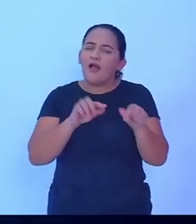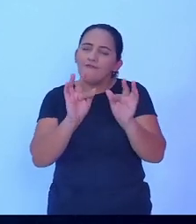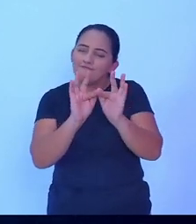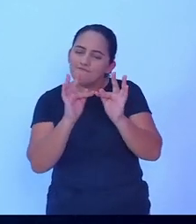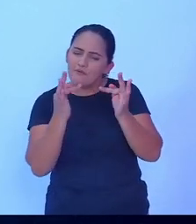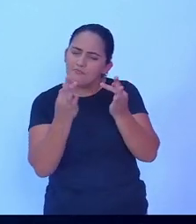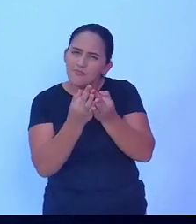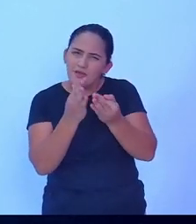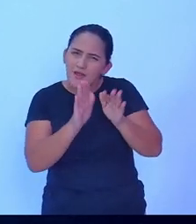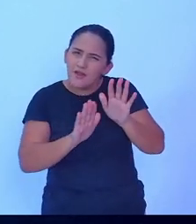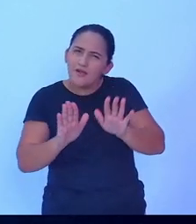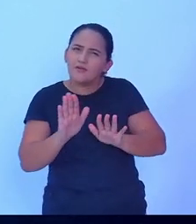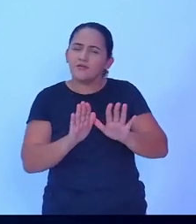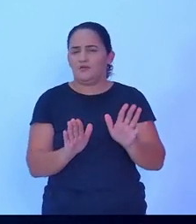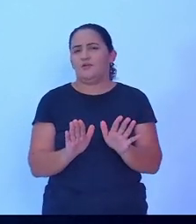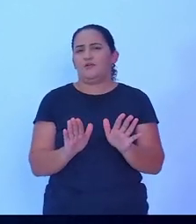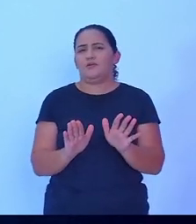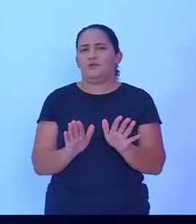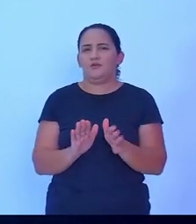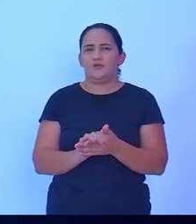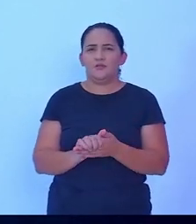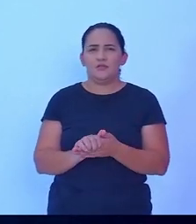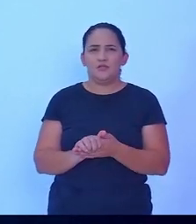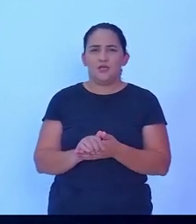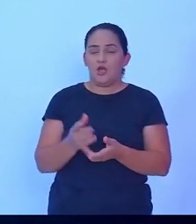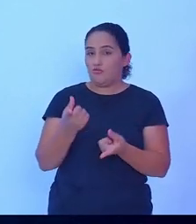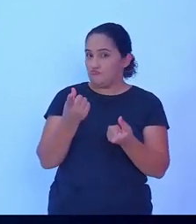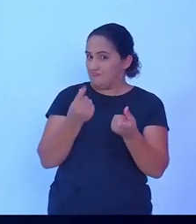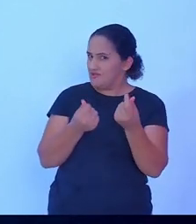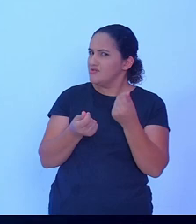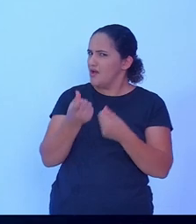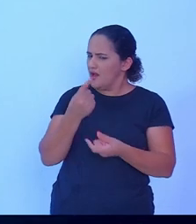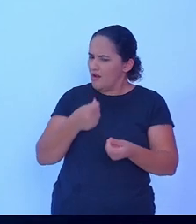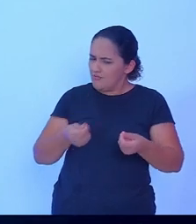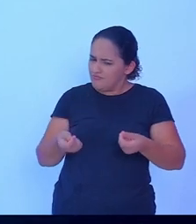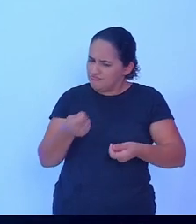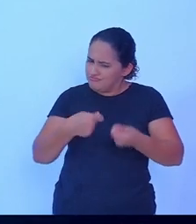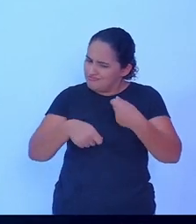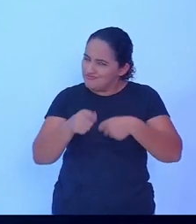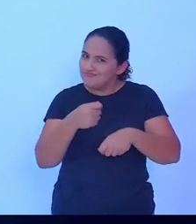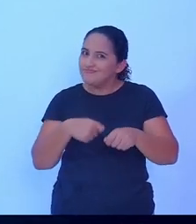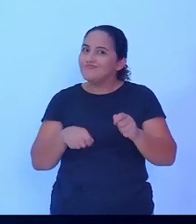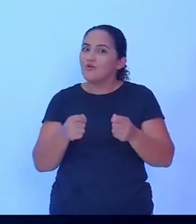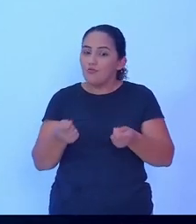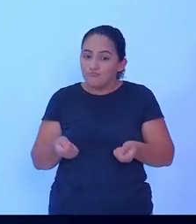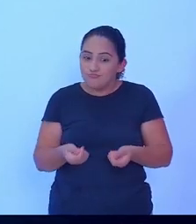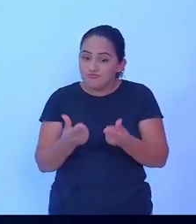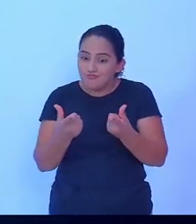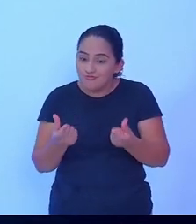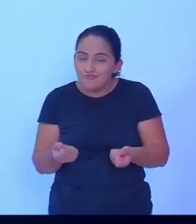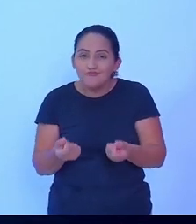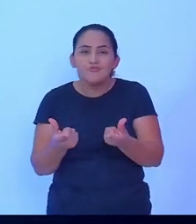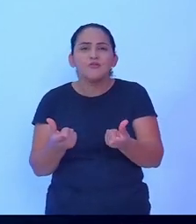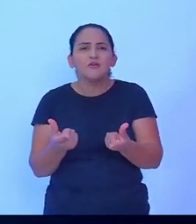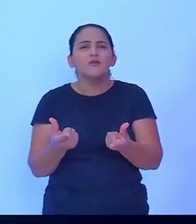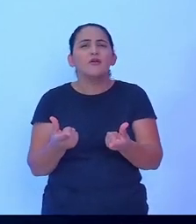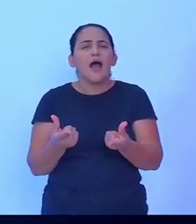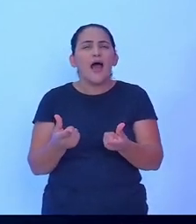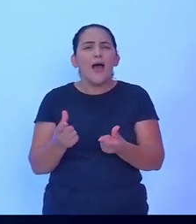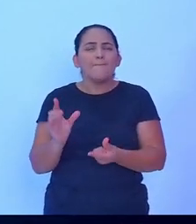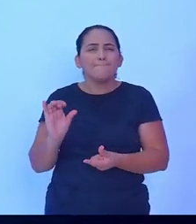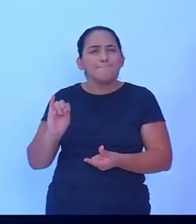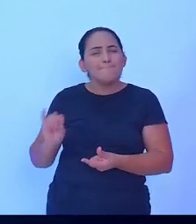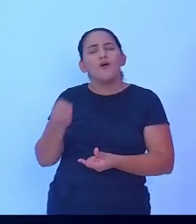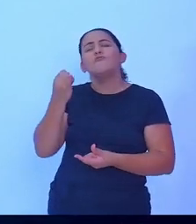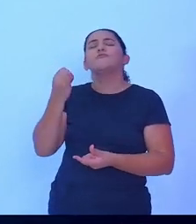eu tenho realmente gerado receita, porque eu estou aproveitando esse espaço para